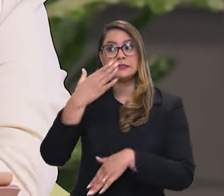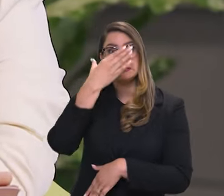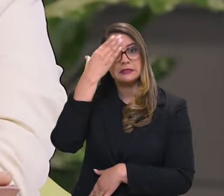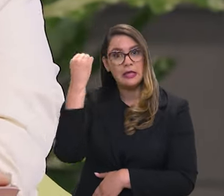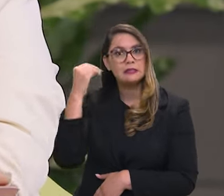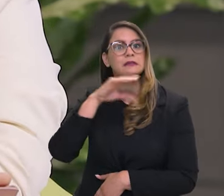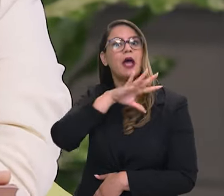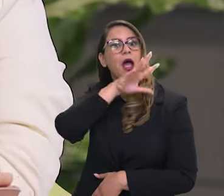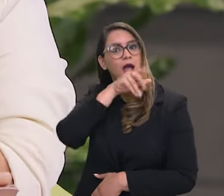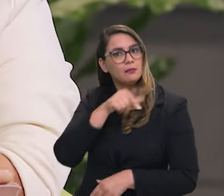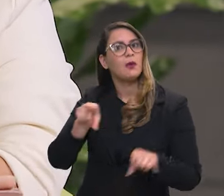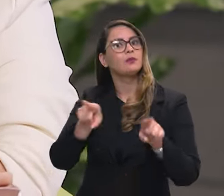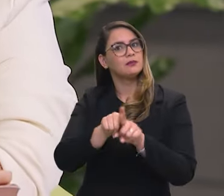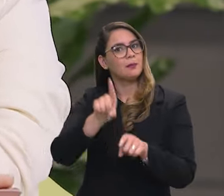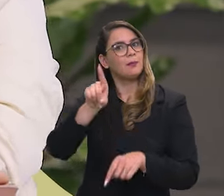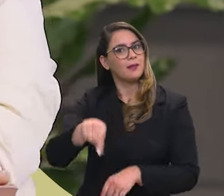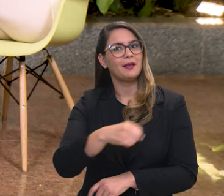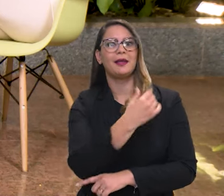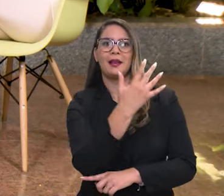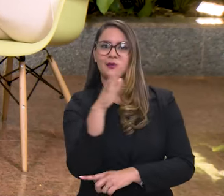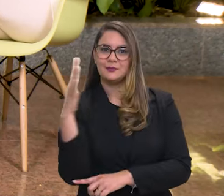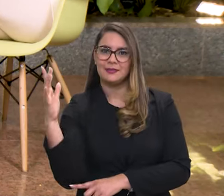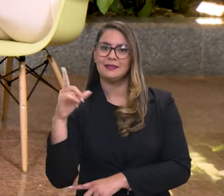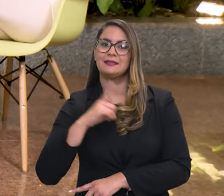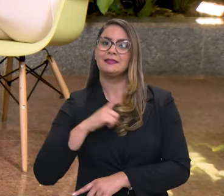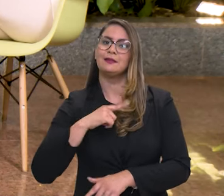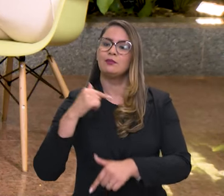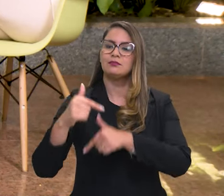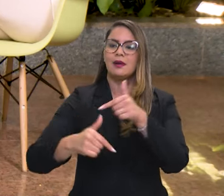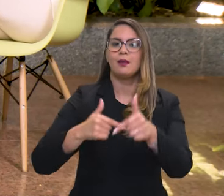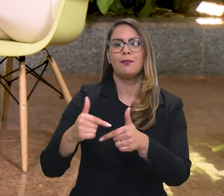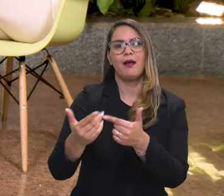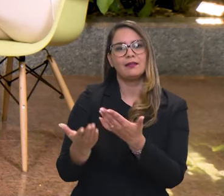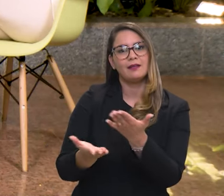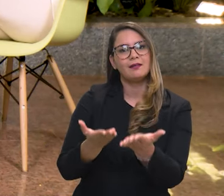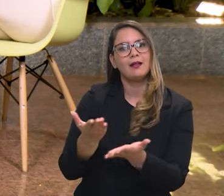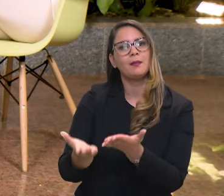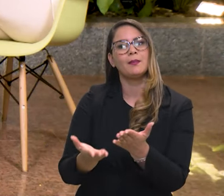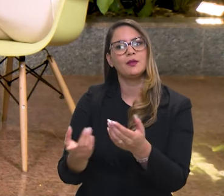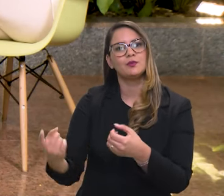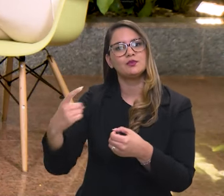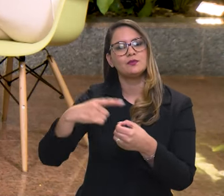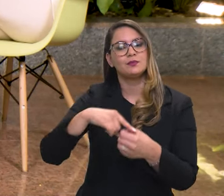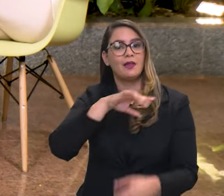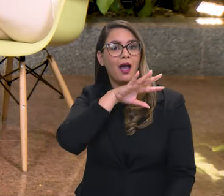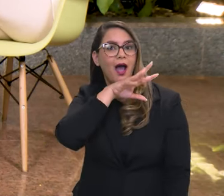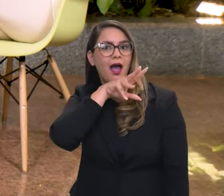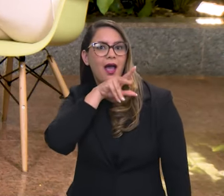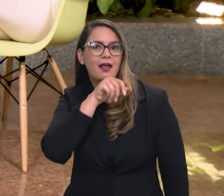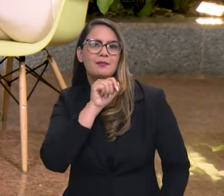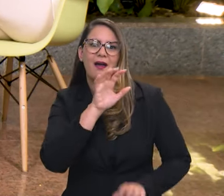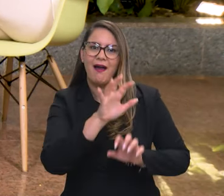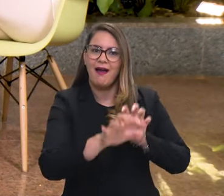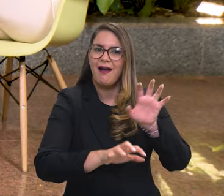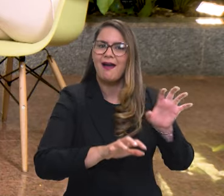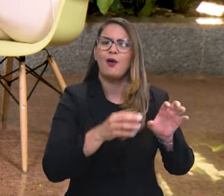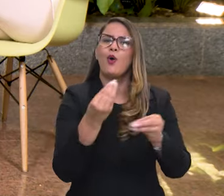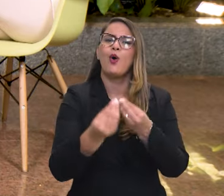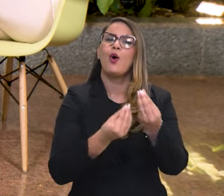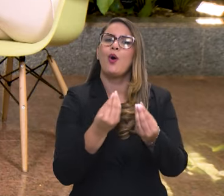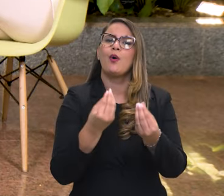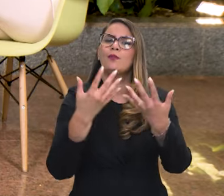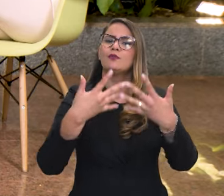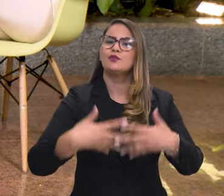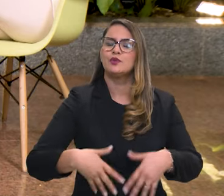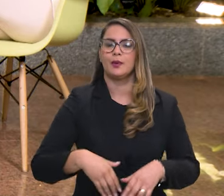esquece que é animal também é natureza. E o Ibama também tem um trabalho de tratamento, recuperação de animais silvestres. Como